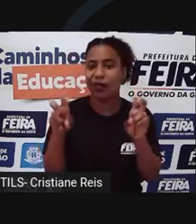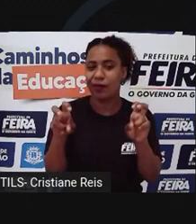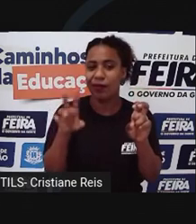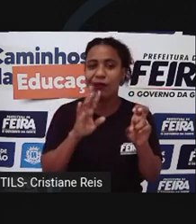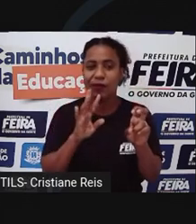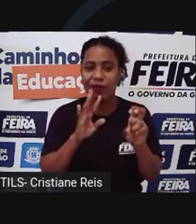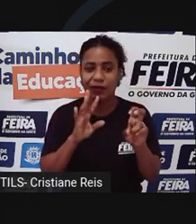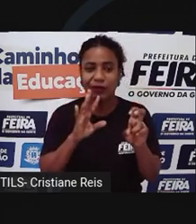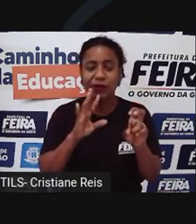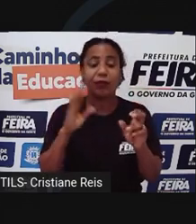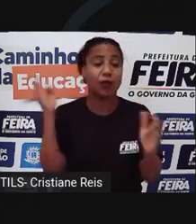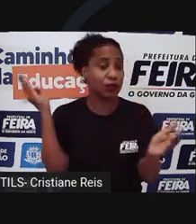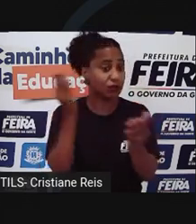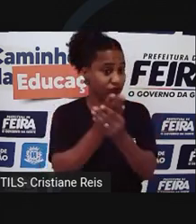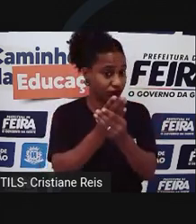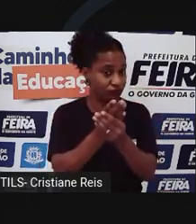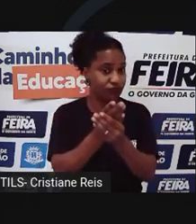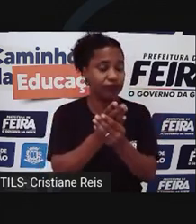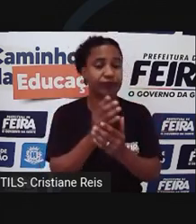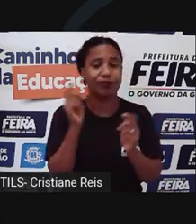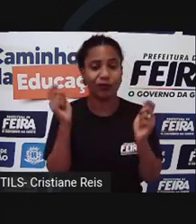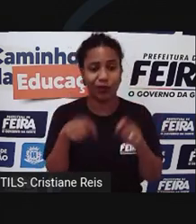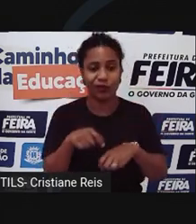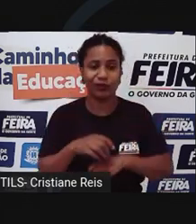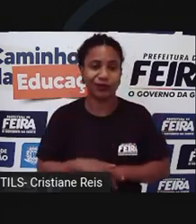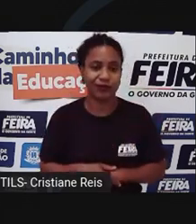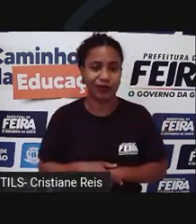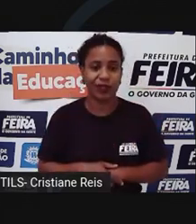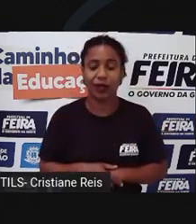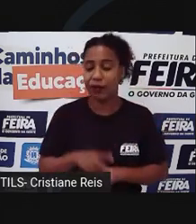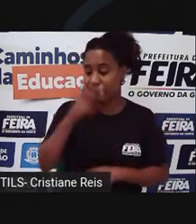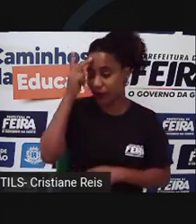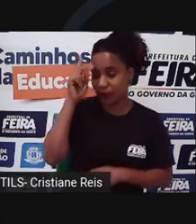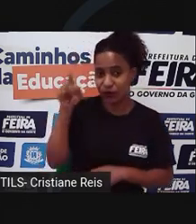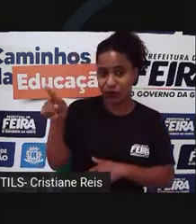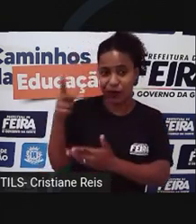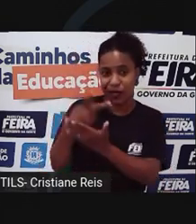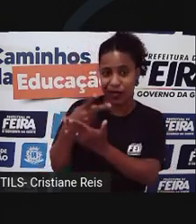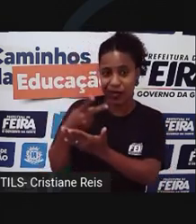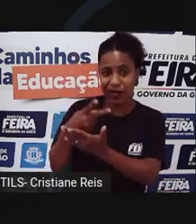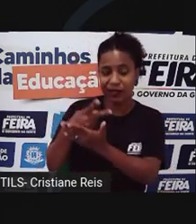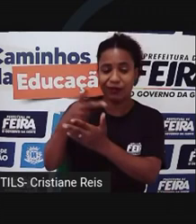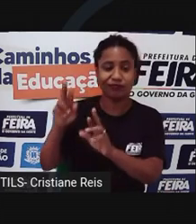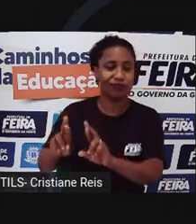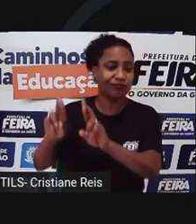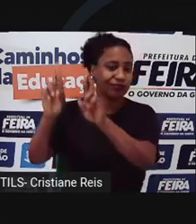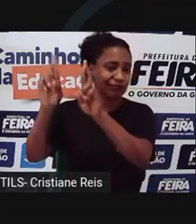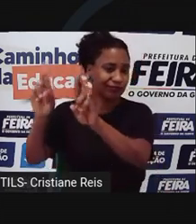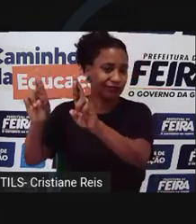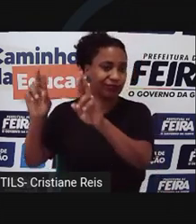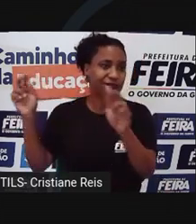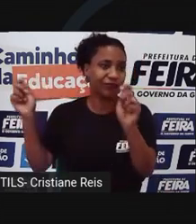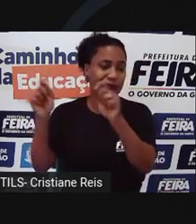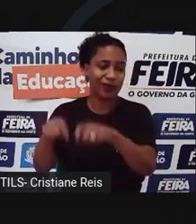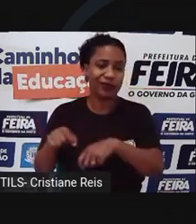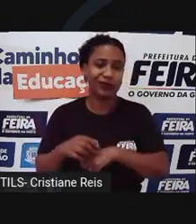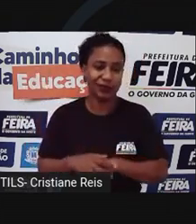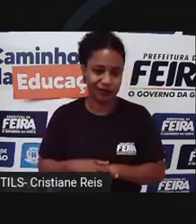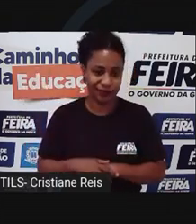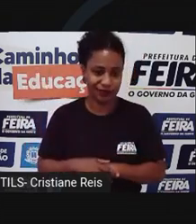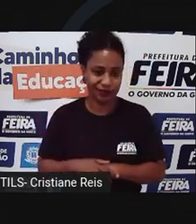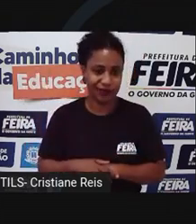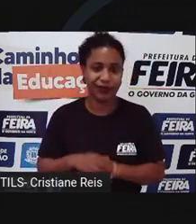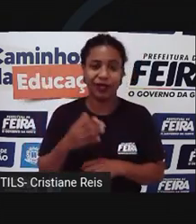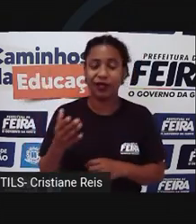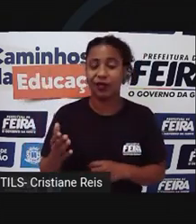O entendimento sobre a responsabilidade dos provedores encontra-se previsto no artigo 19 do Marco Civil na internet. O qual estabelece que